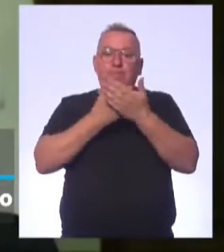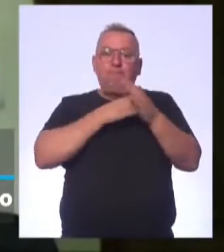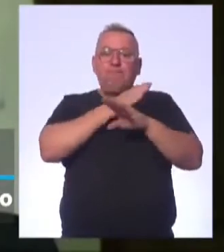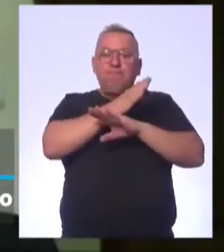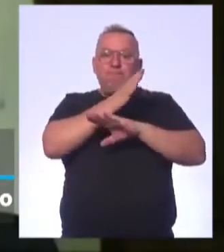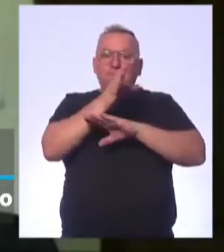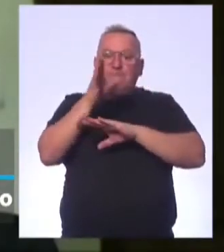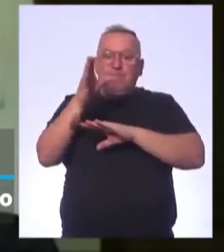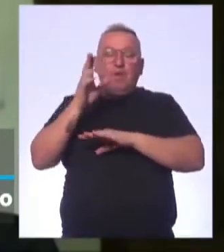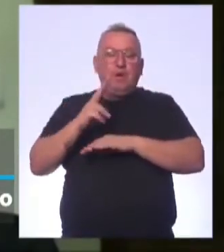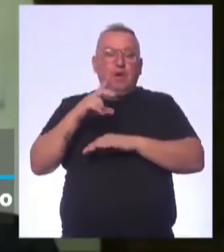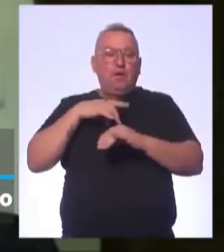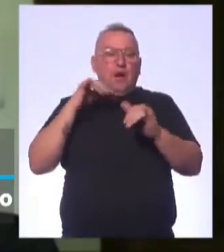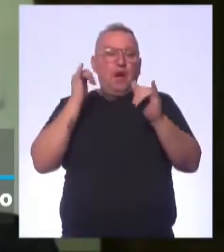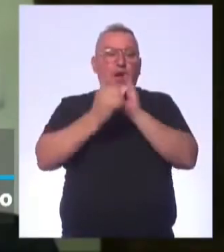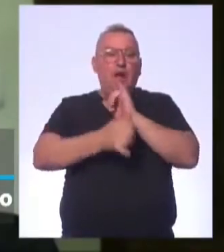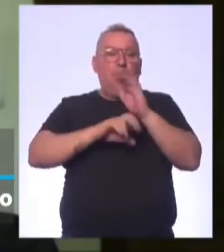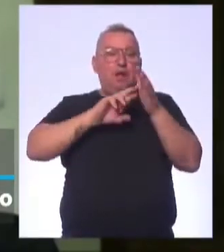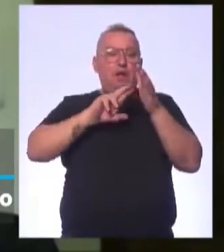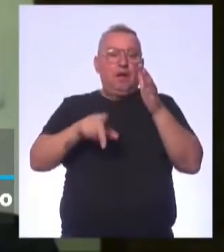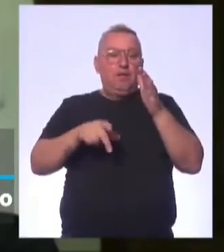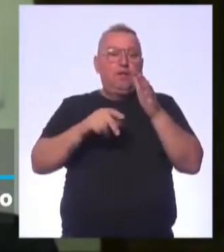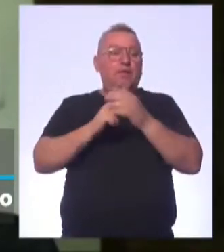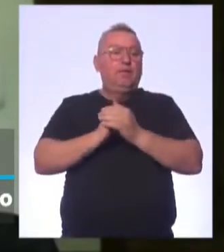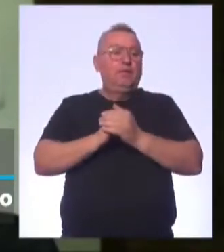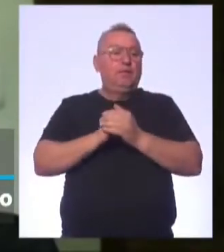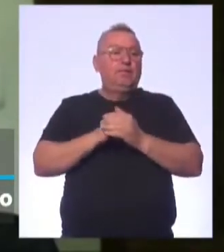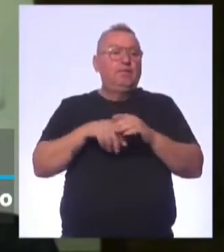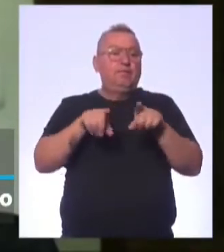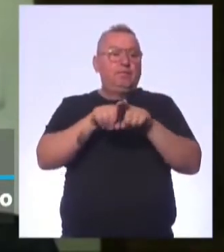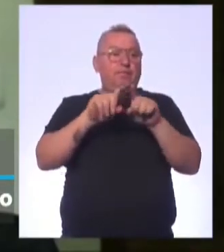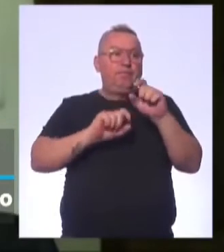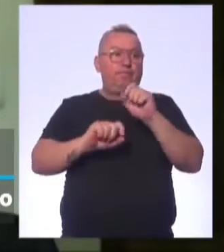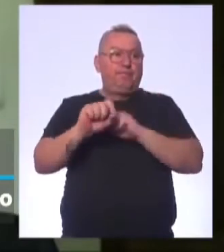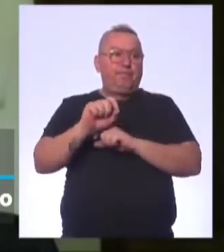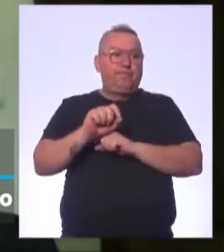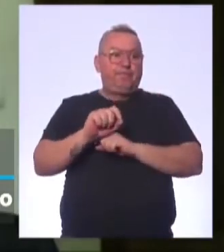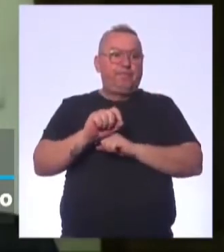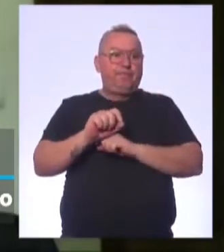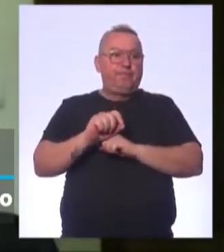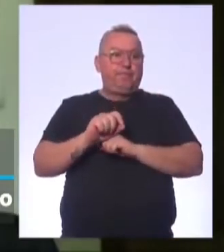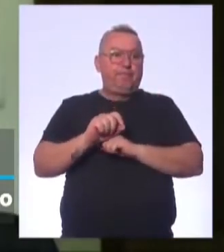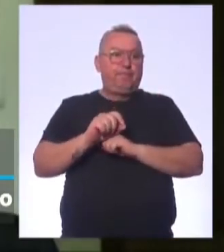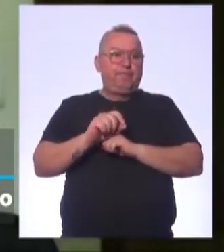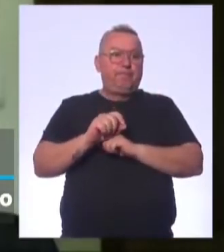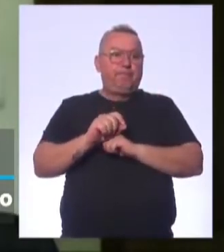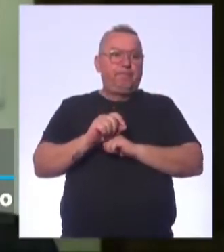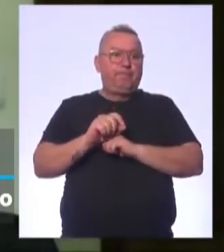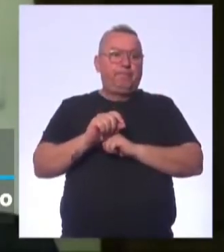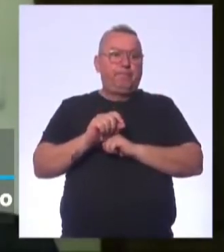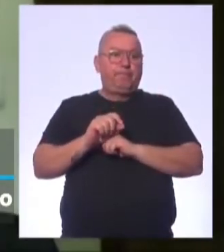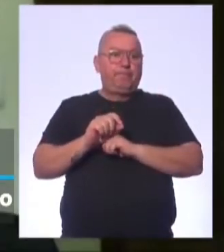tem o atletismo. Sempre tem o atletismo. E, assim, o que